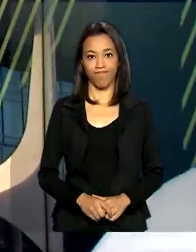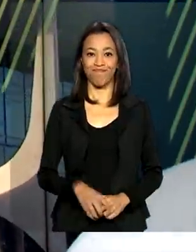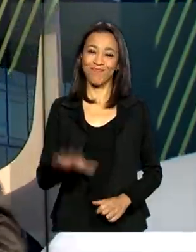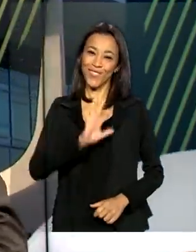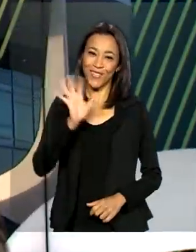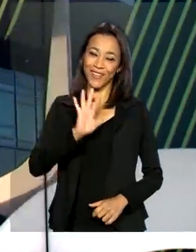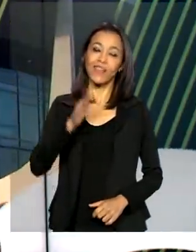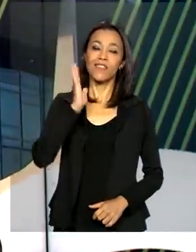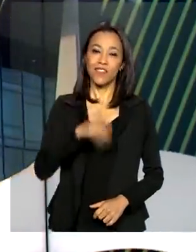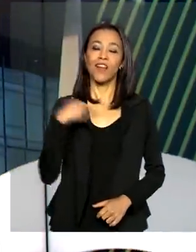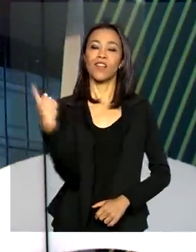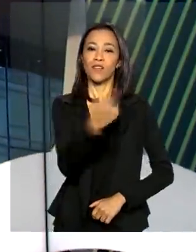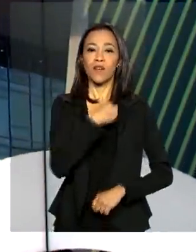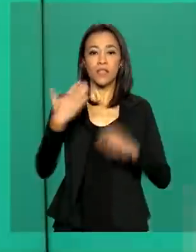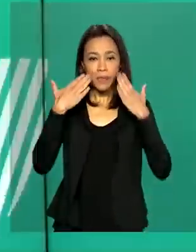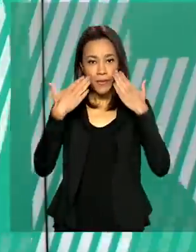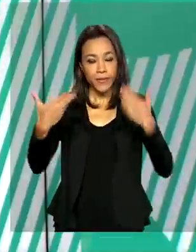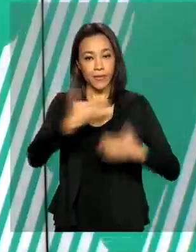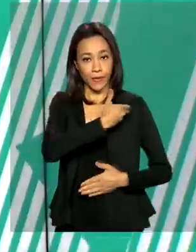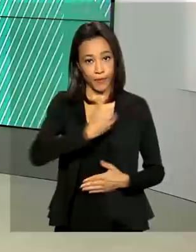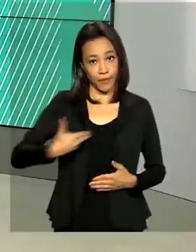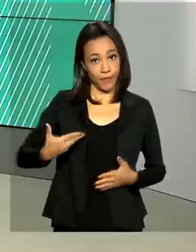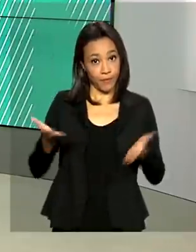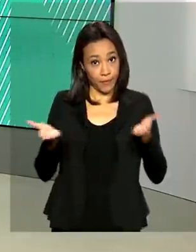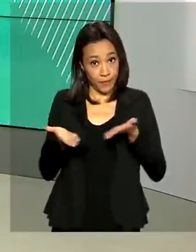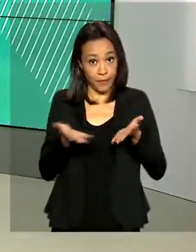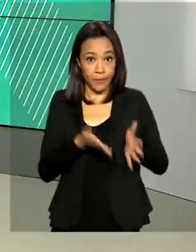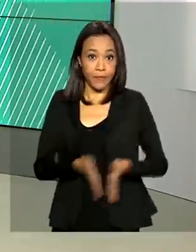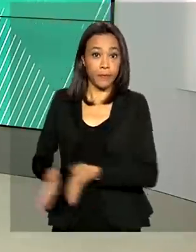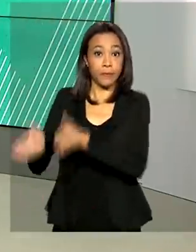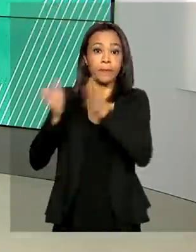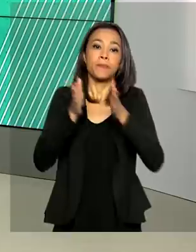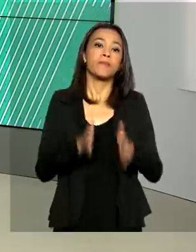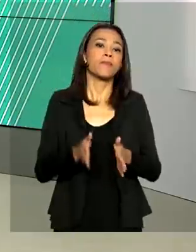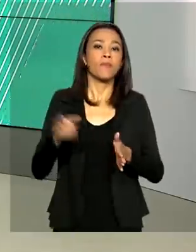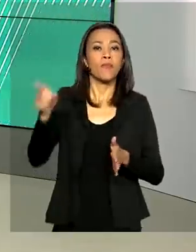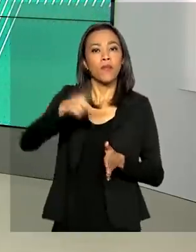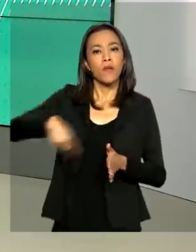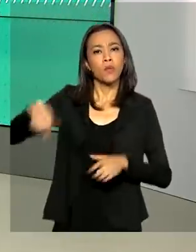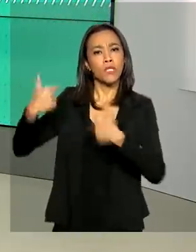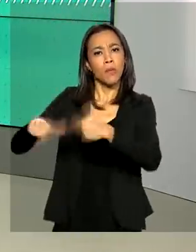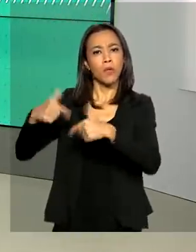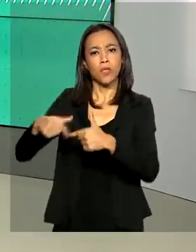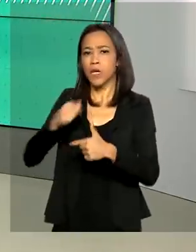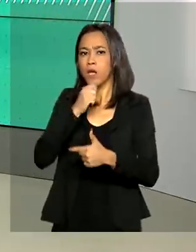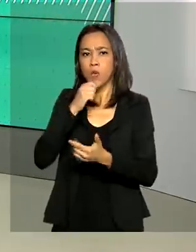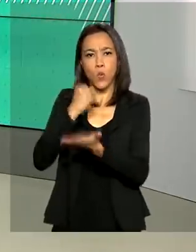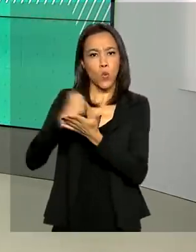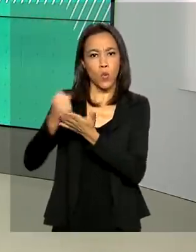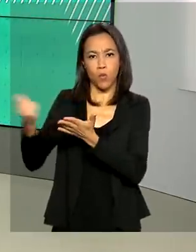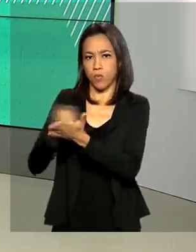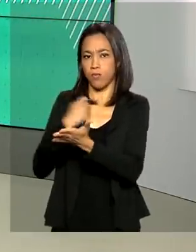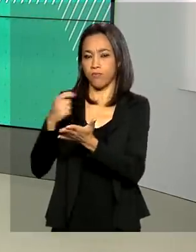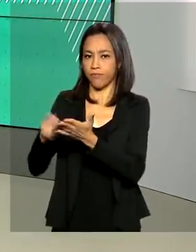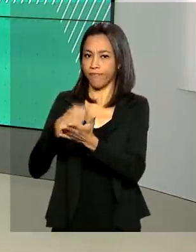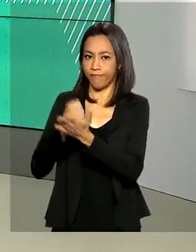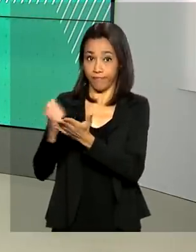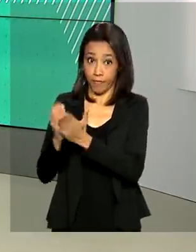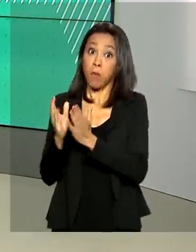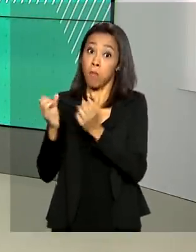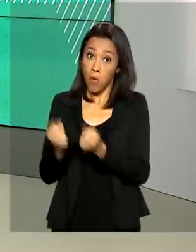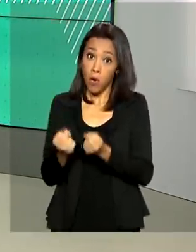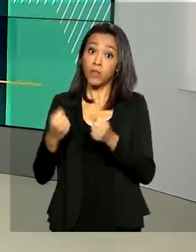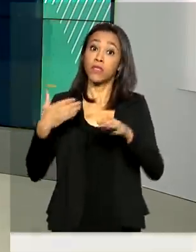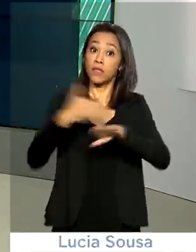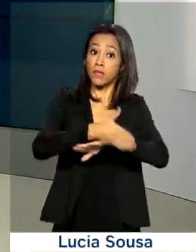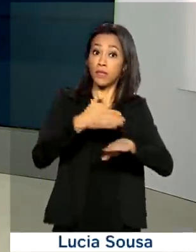Olá, já estamos no ar com o governo agora. Os trabalhadores informais já podem acessar o aplicativo da Caixa para receber o